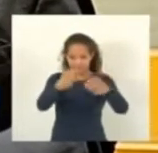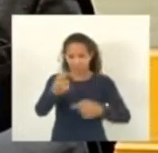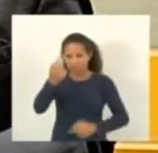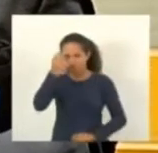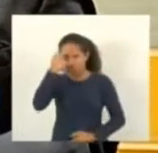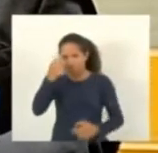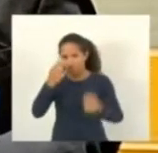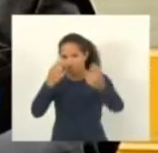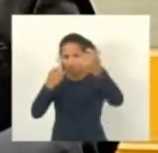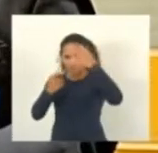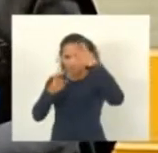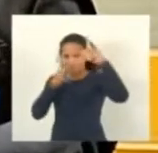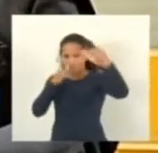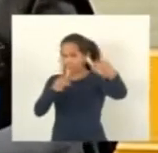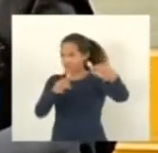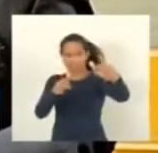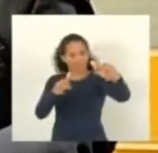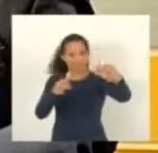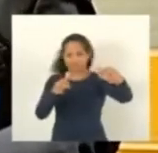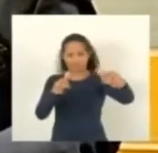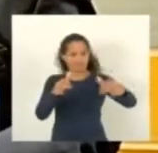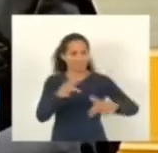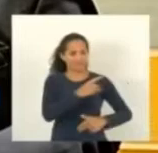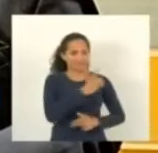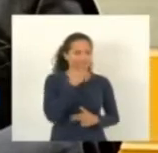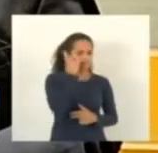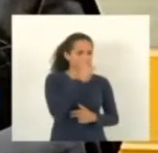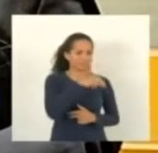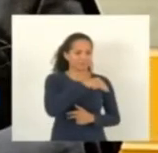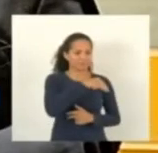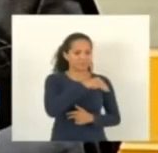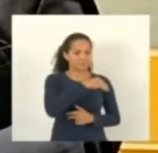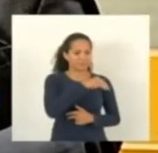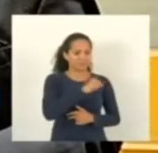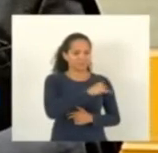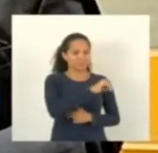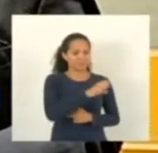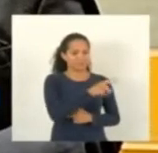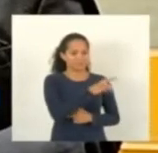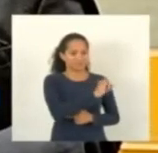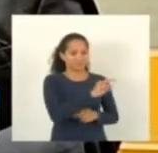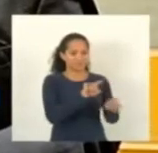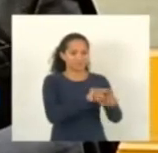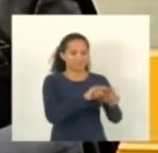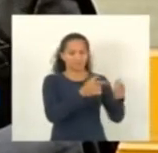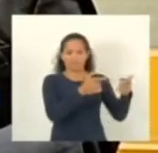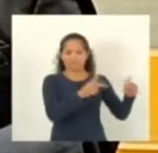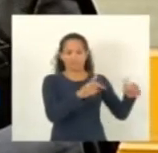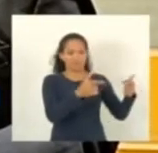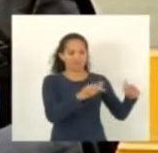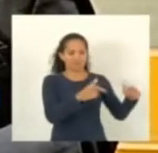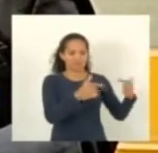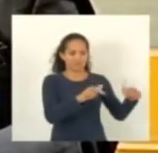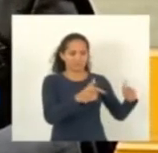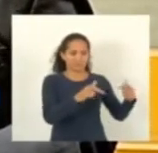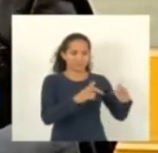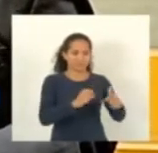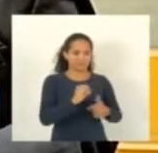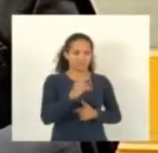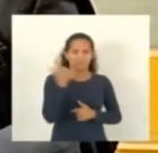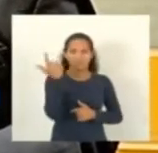Excelência, acredito que o deputado Majéss também não os tem, porque caso tivesse, tivesse o dom de identificar por